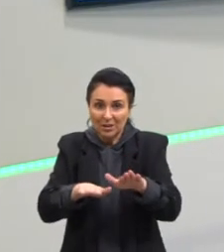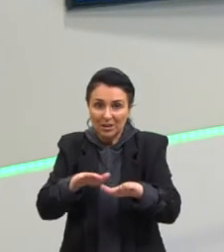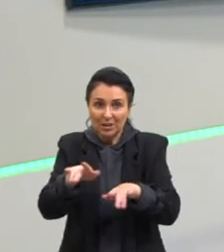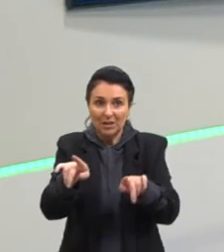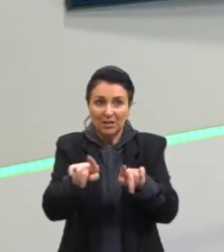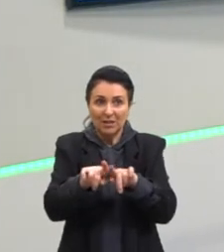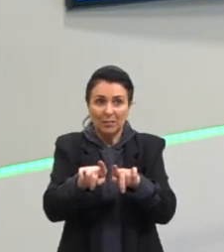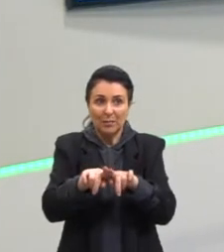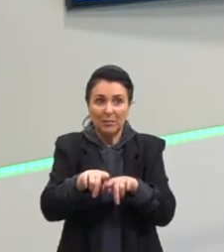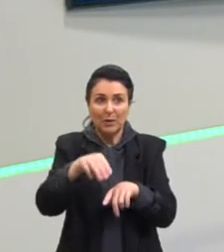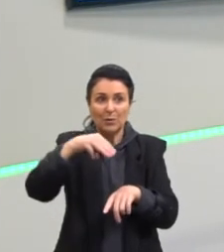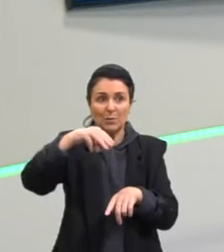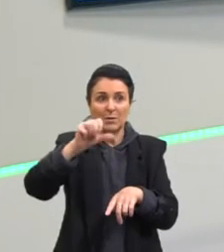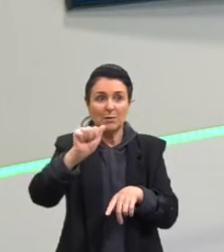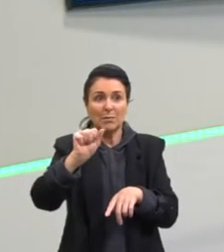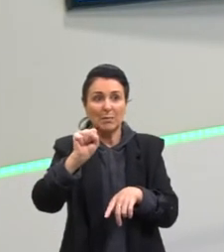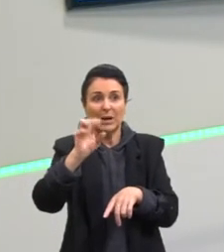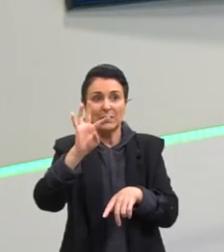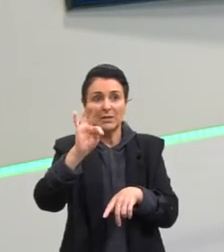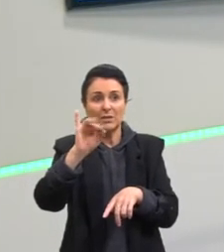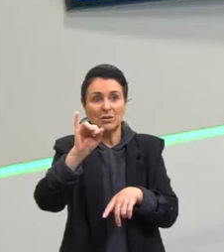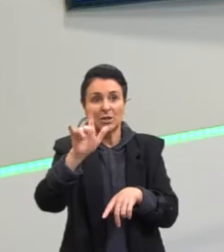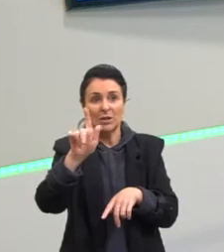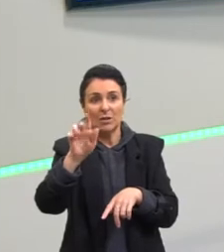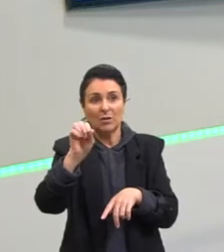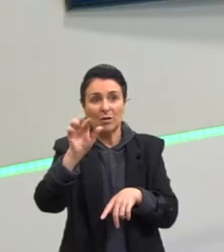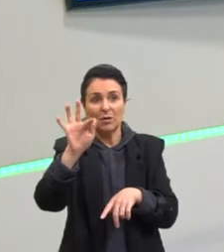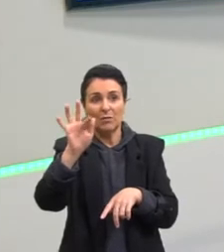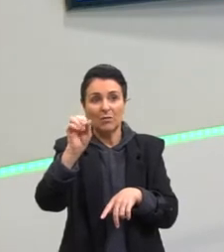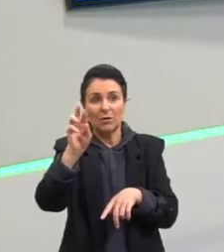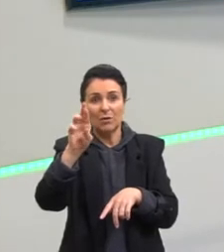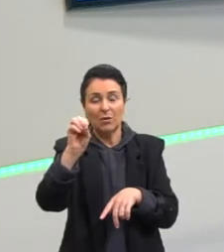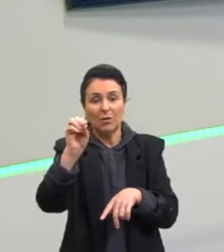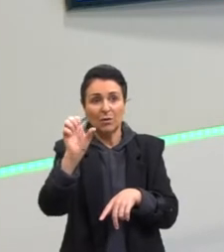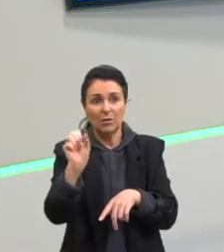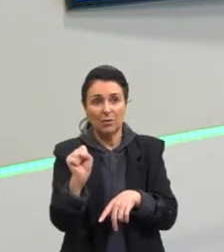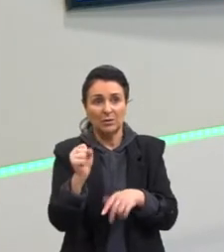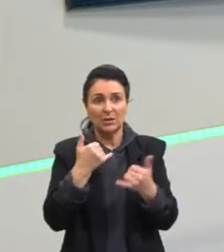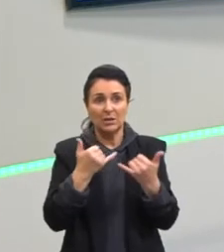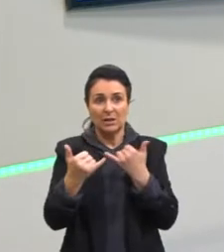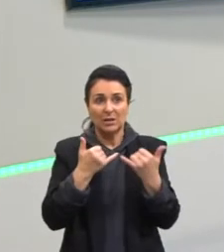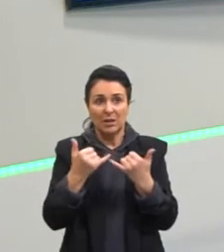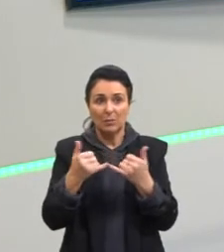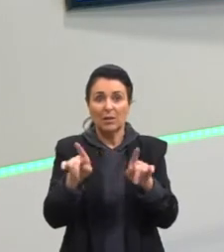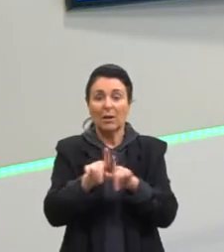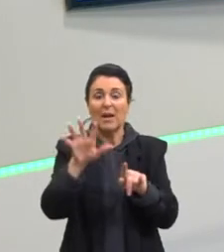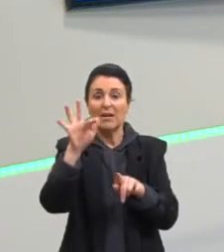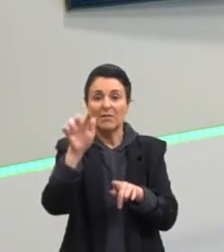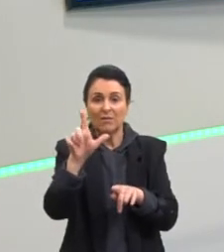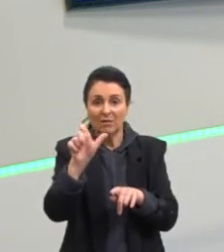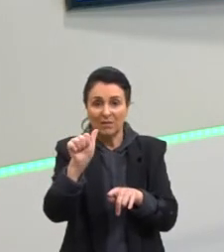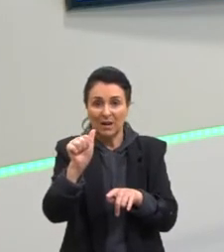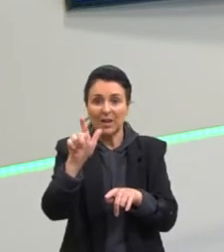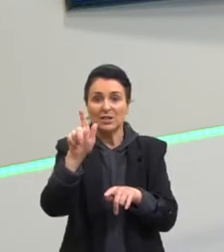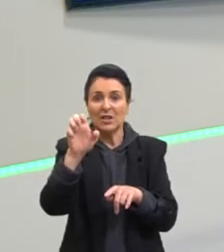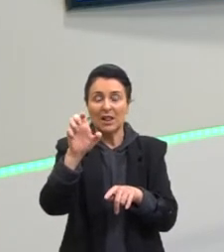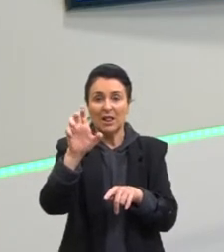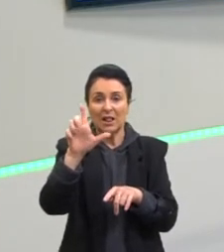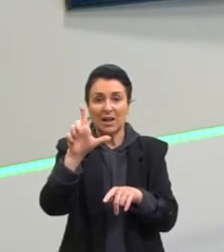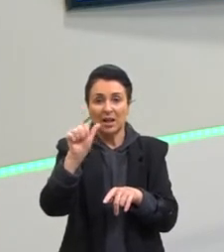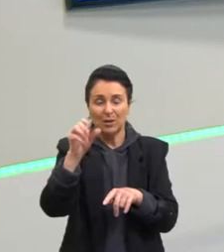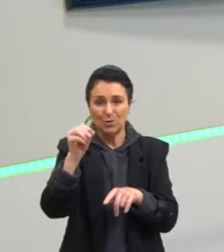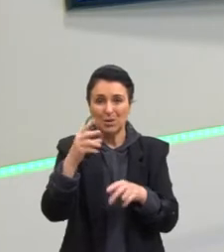mastigóforos, que são os flagelados. Um exemplo de flagelados é a giardia e a